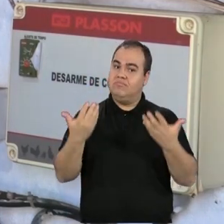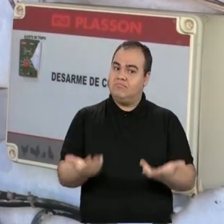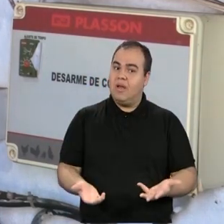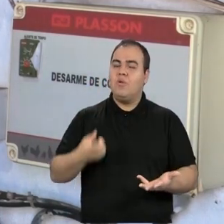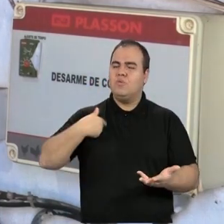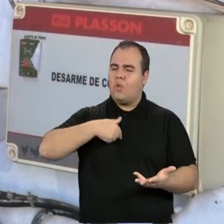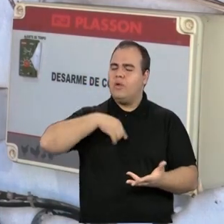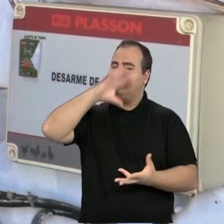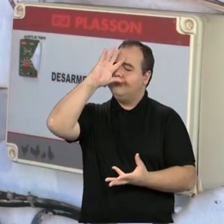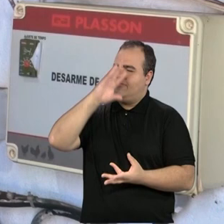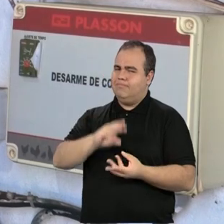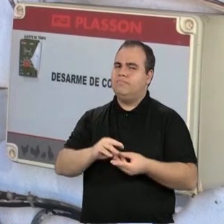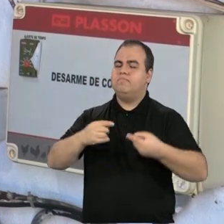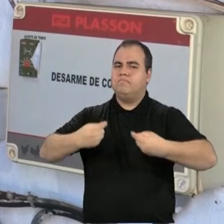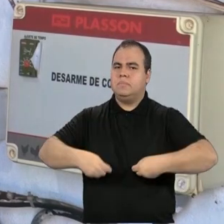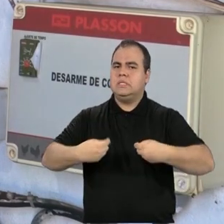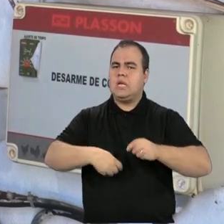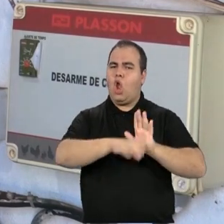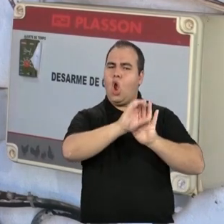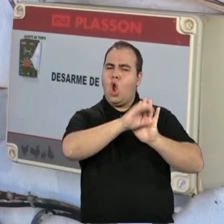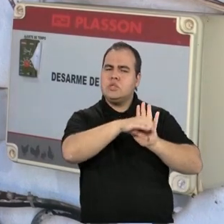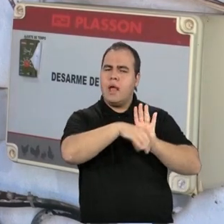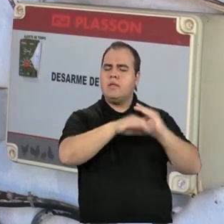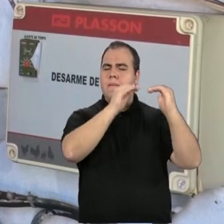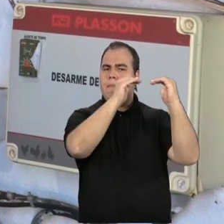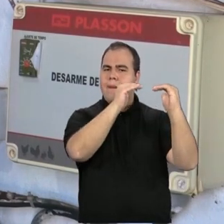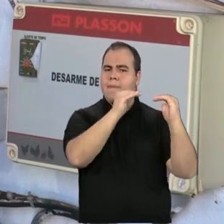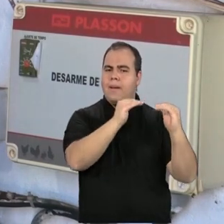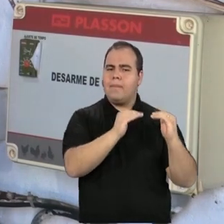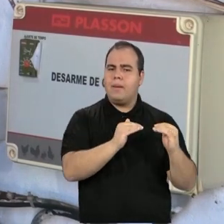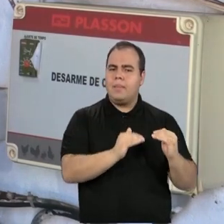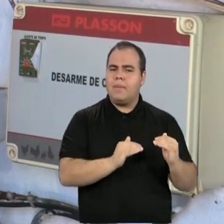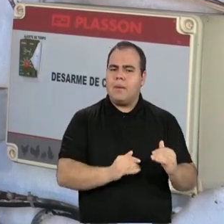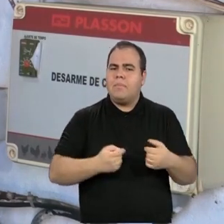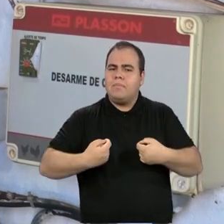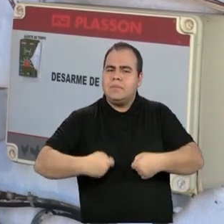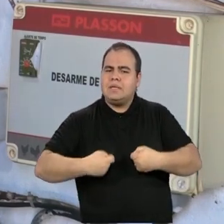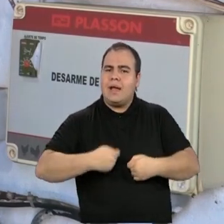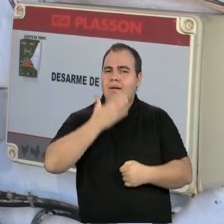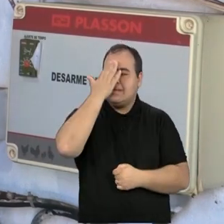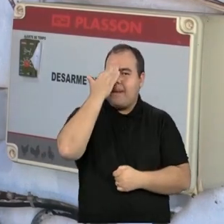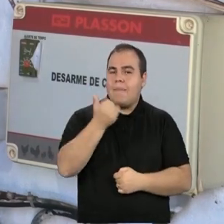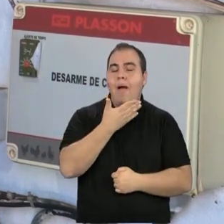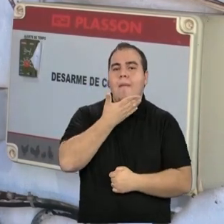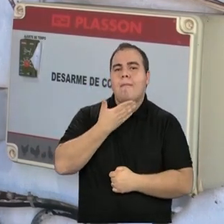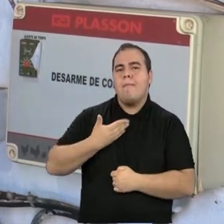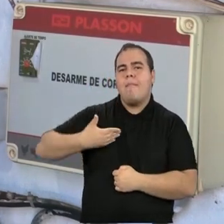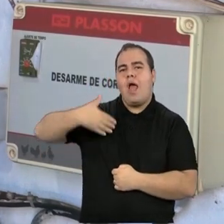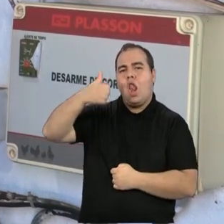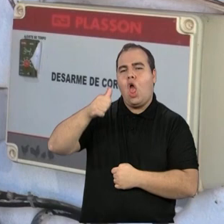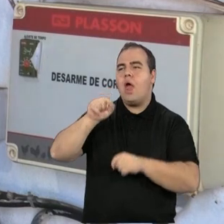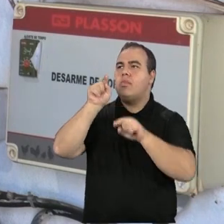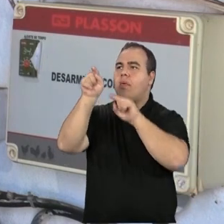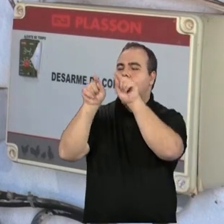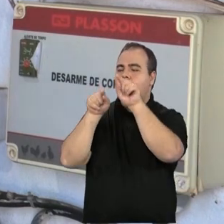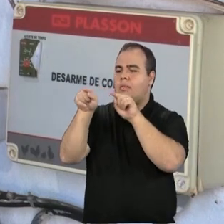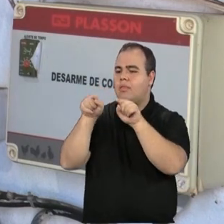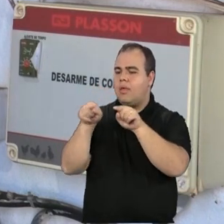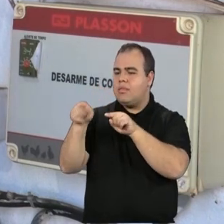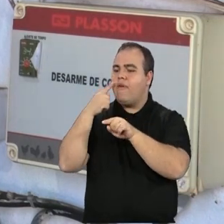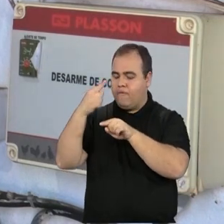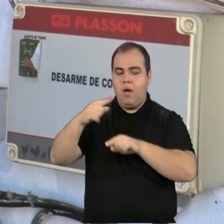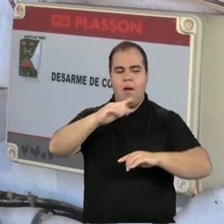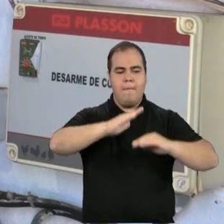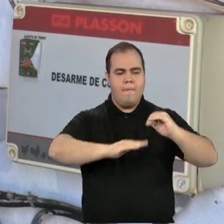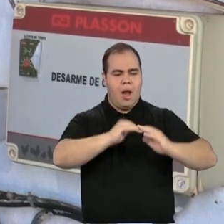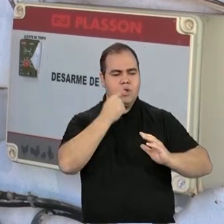tem que entender os conceitos e para conseguir fazer a melhor aplicação deles na prática,